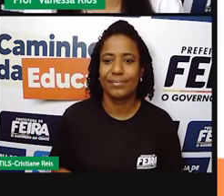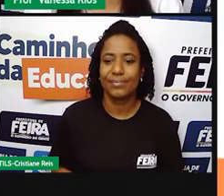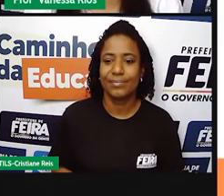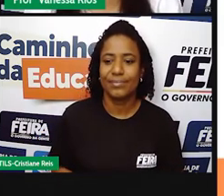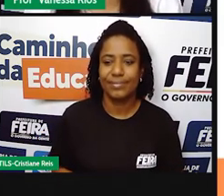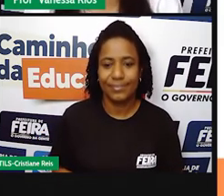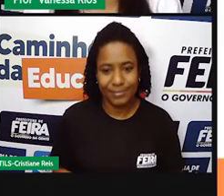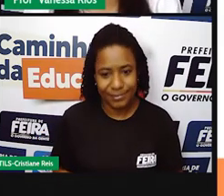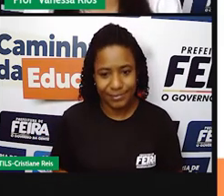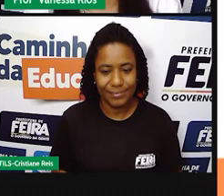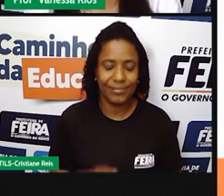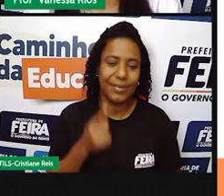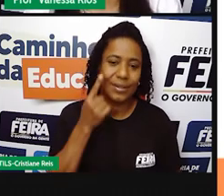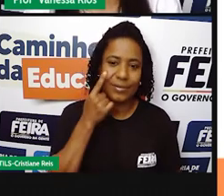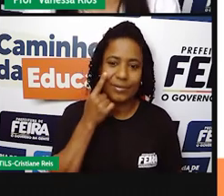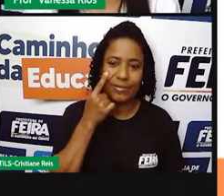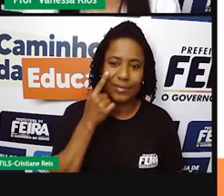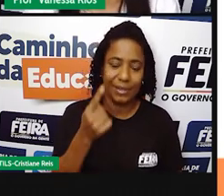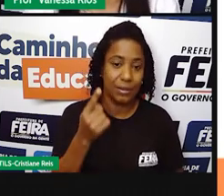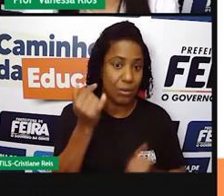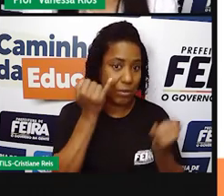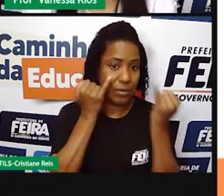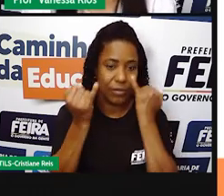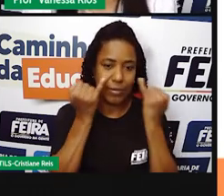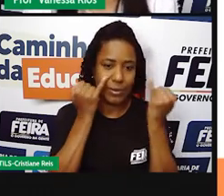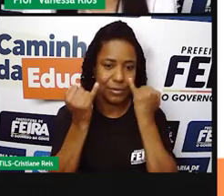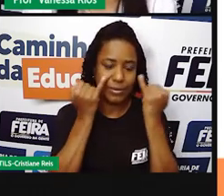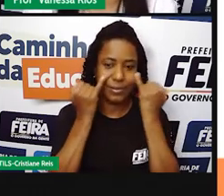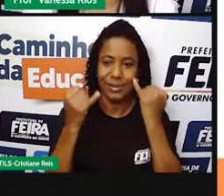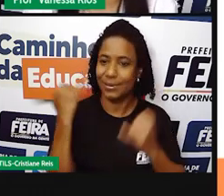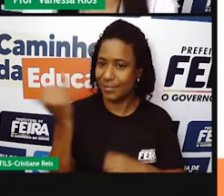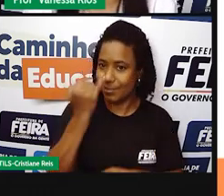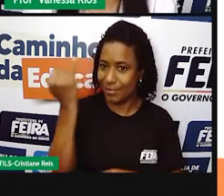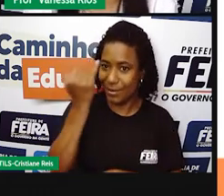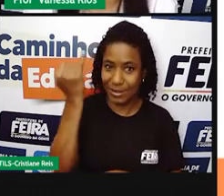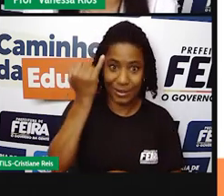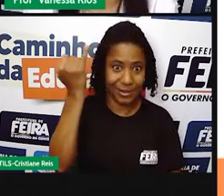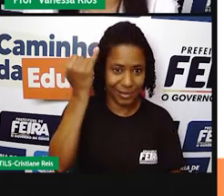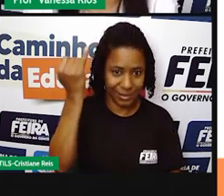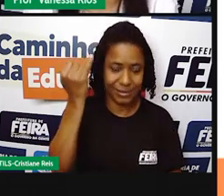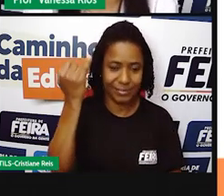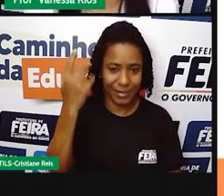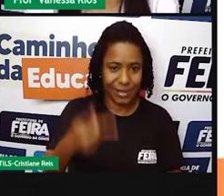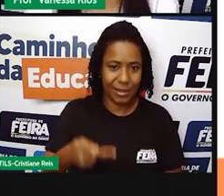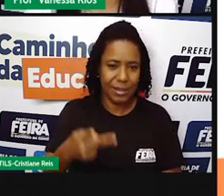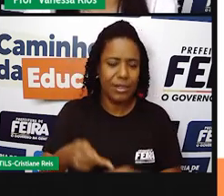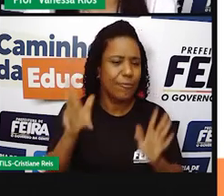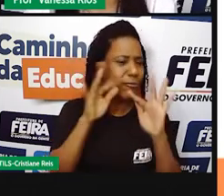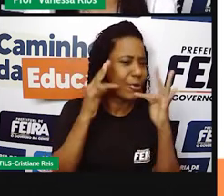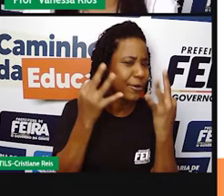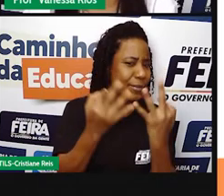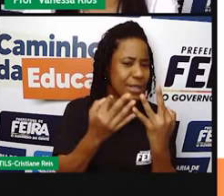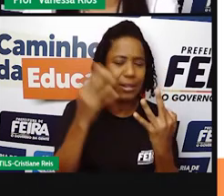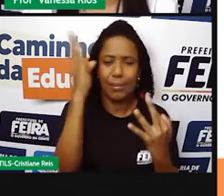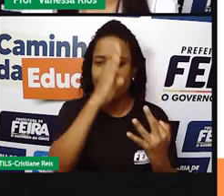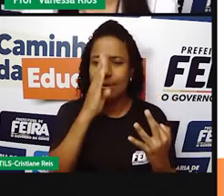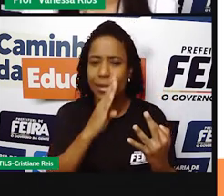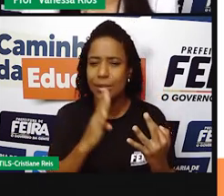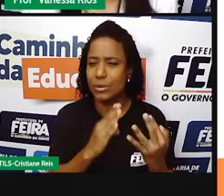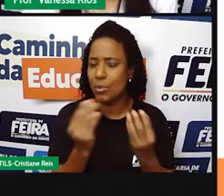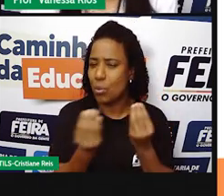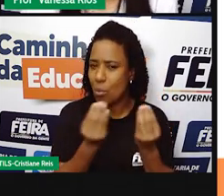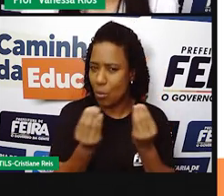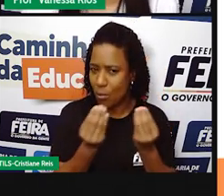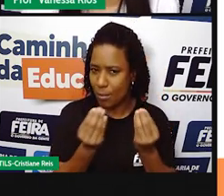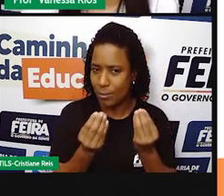E aí, existem alguns dados interessantes para a gente observar sobre a formação, sobre a organização das famílias no